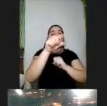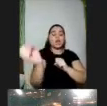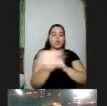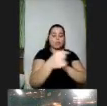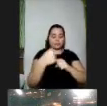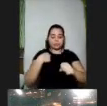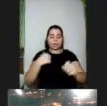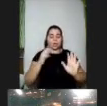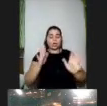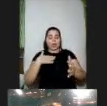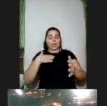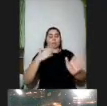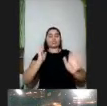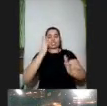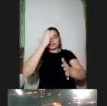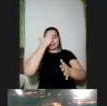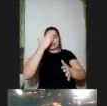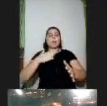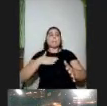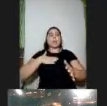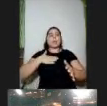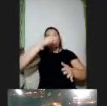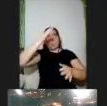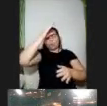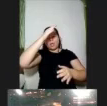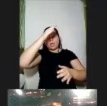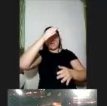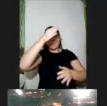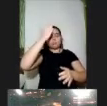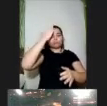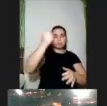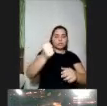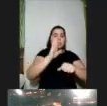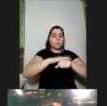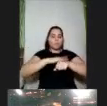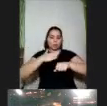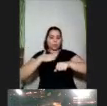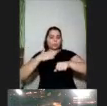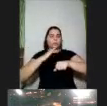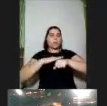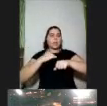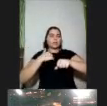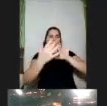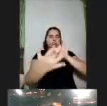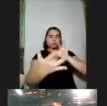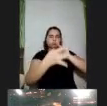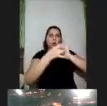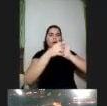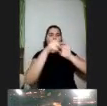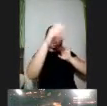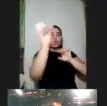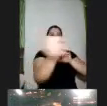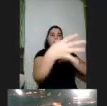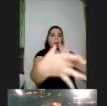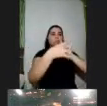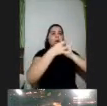sempre numa interação do novo com o meu conhecimento prévio que é promovido um processo de aprendizado por isso que cada um de nós aprende as coisas